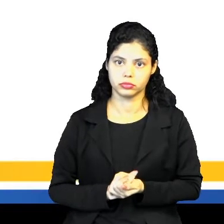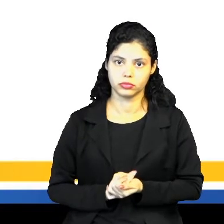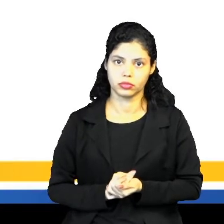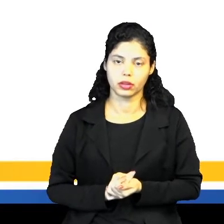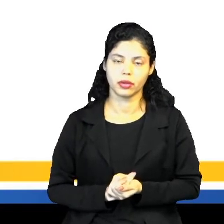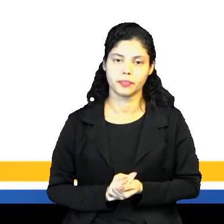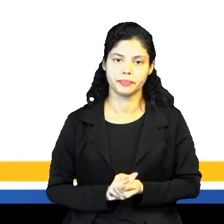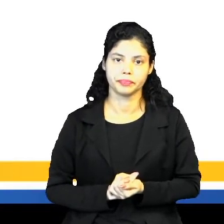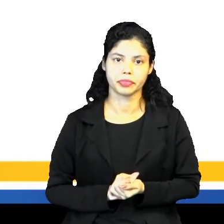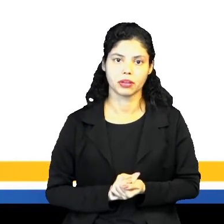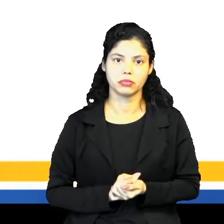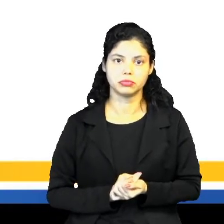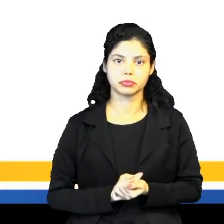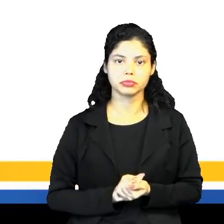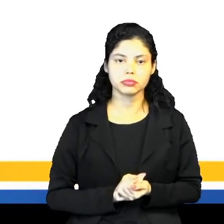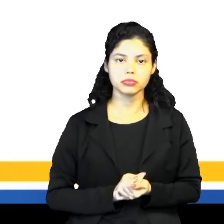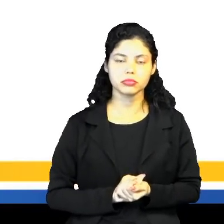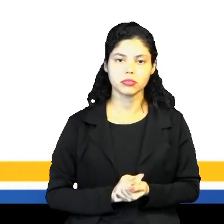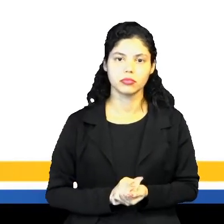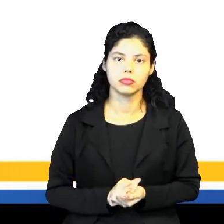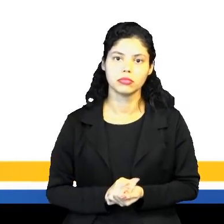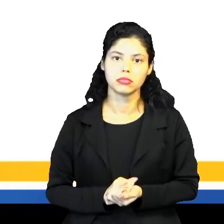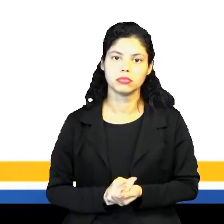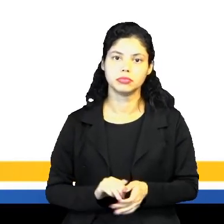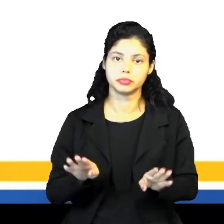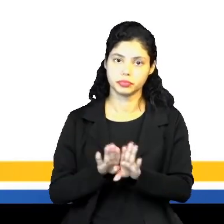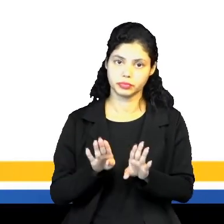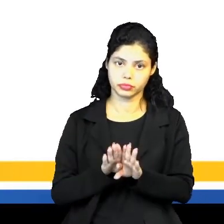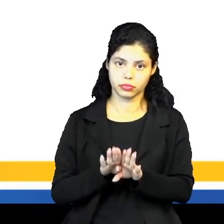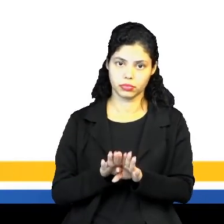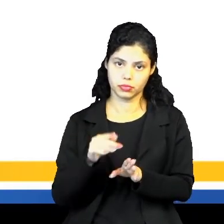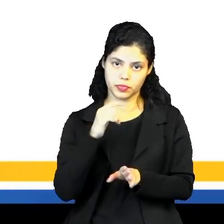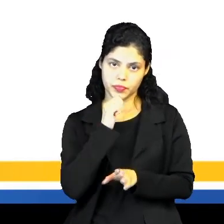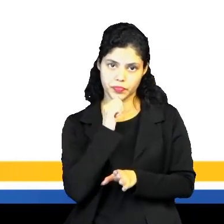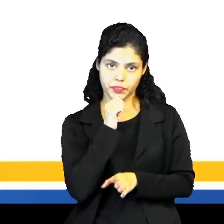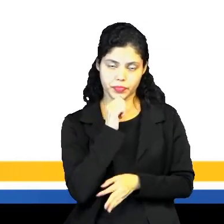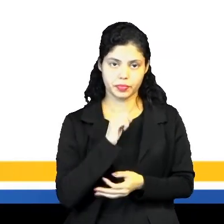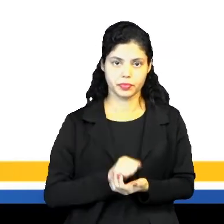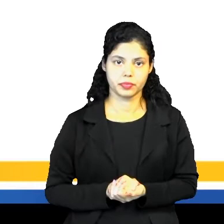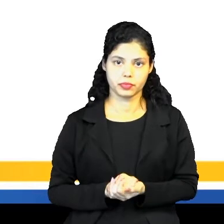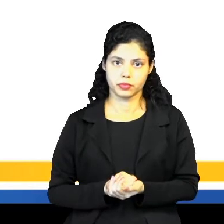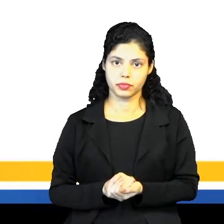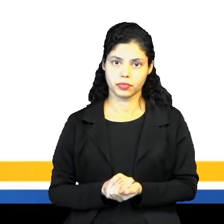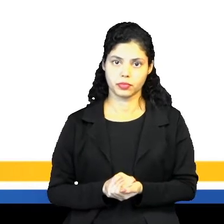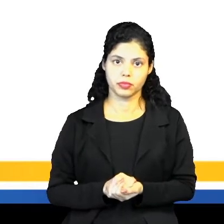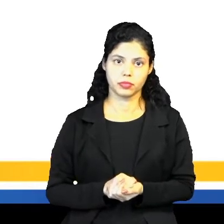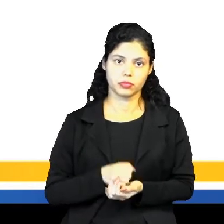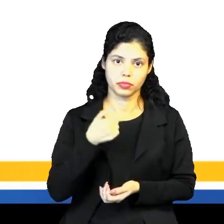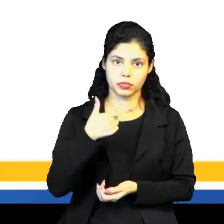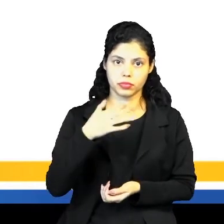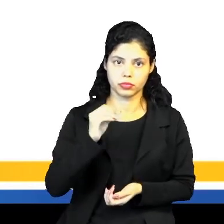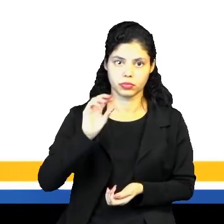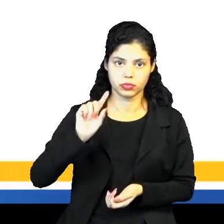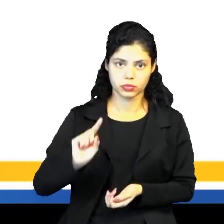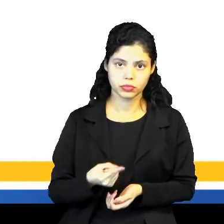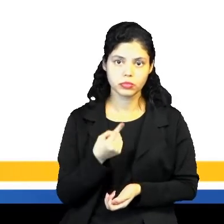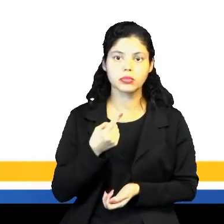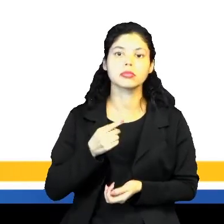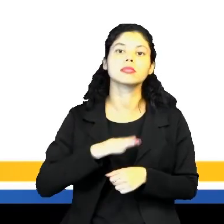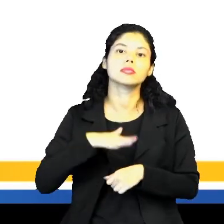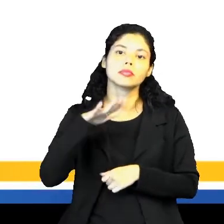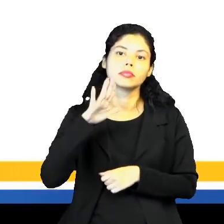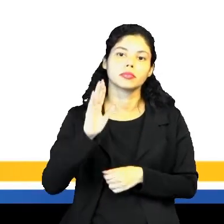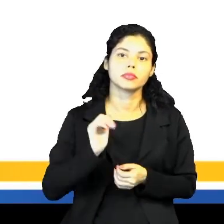tendiam dois mil anos, mas que elas pirâmides do Egito. Ou seja, os restos teriam dois mil anos a mais, né?